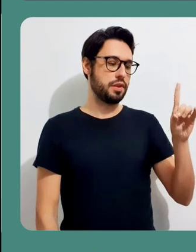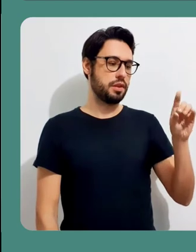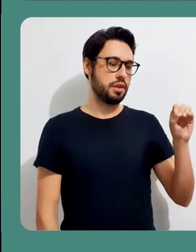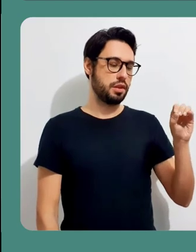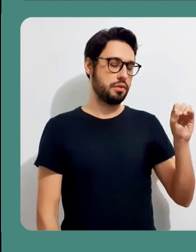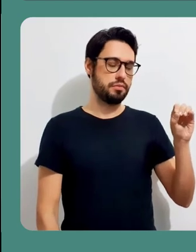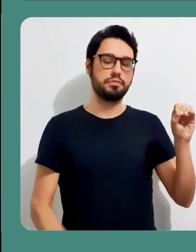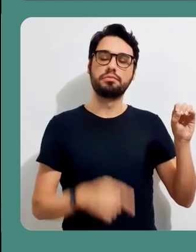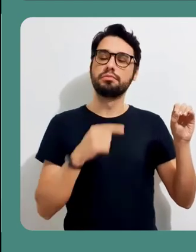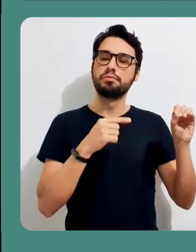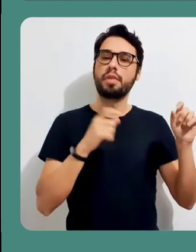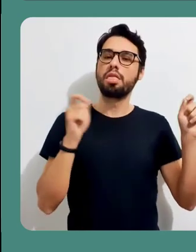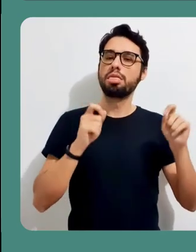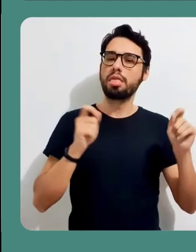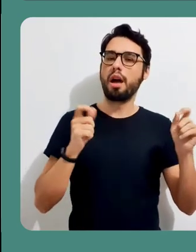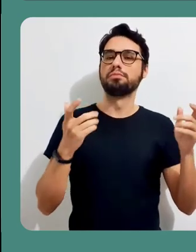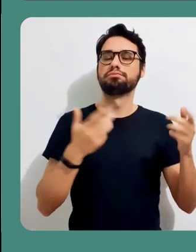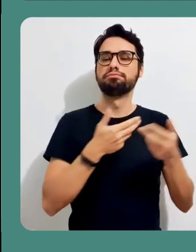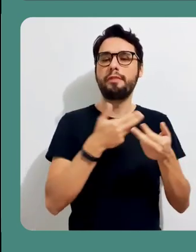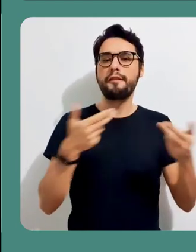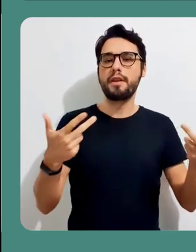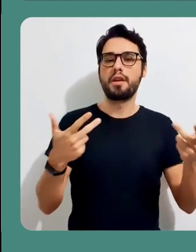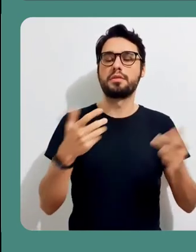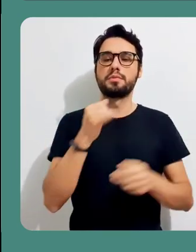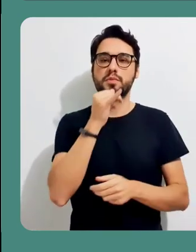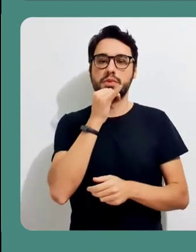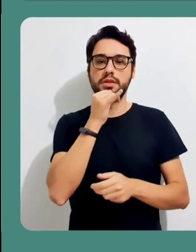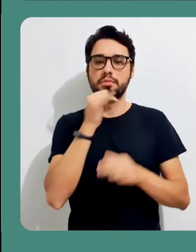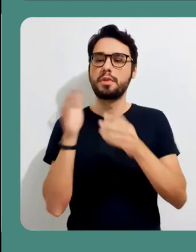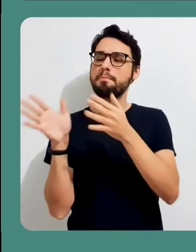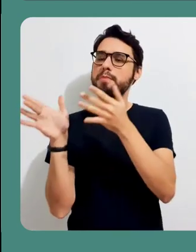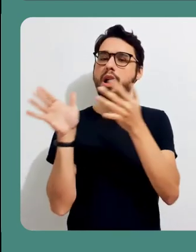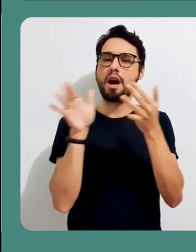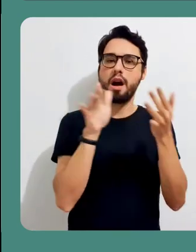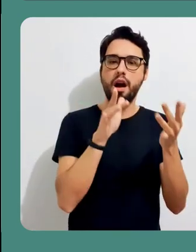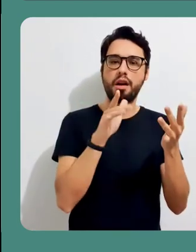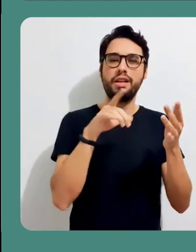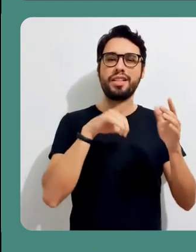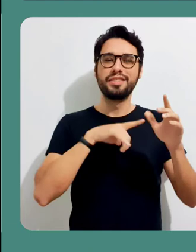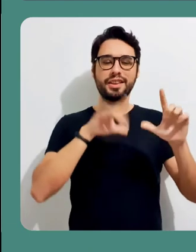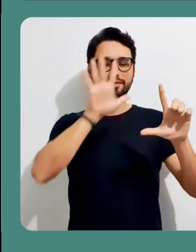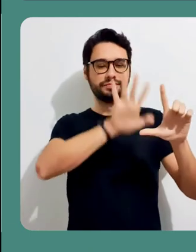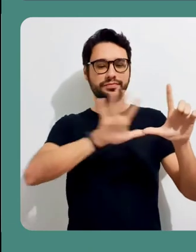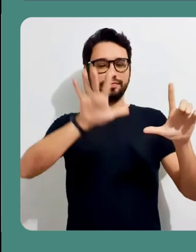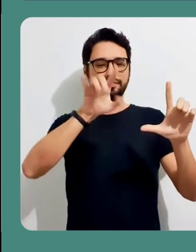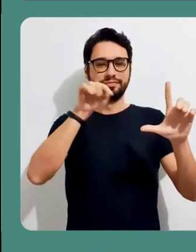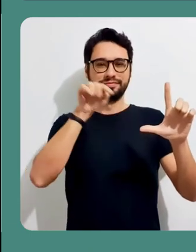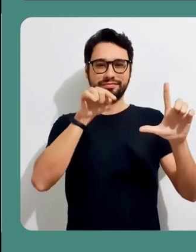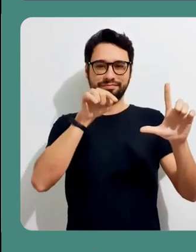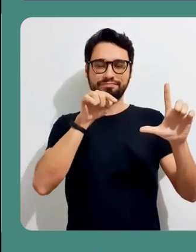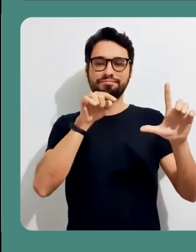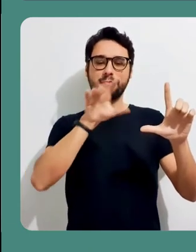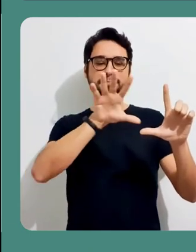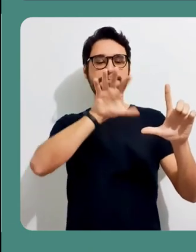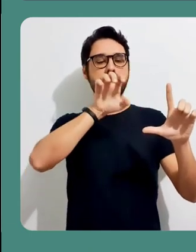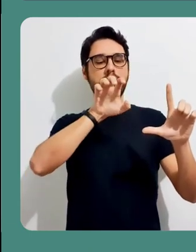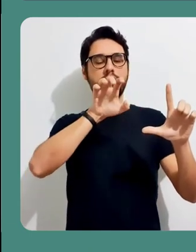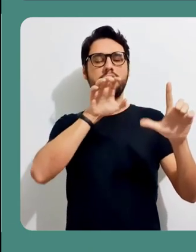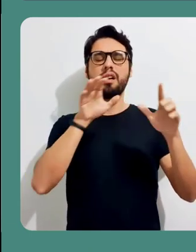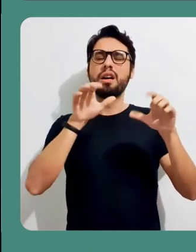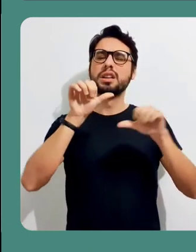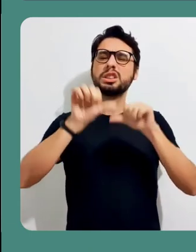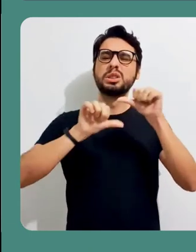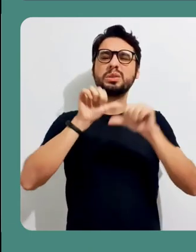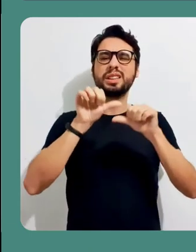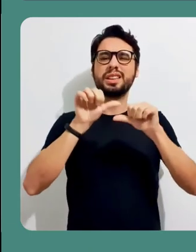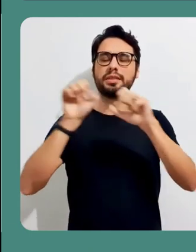algumas possibilidades. Então, por exemplo, no final da minha videoaula, se eu caminhar aqui com esse cursor, eu vejo que no final eu tive